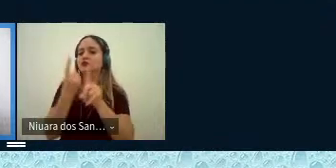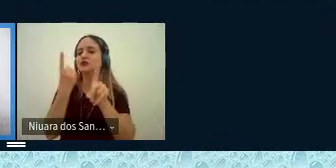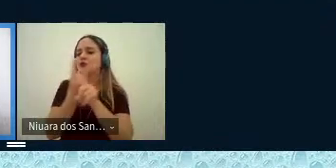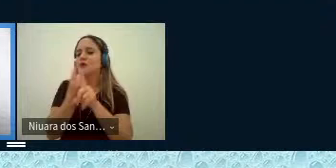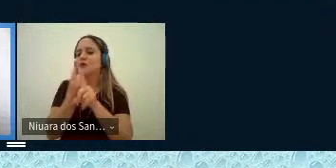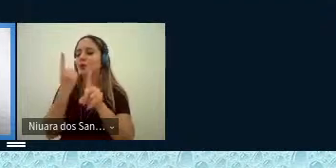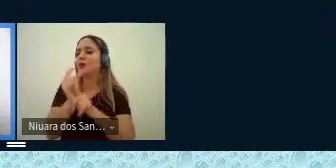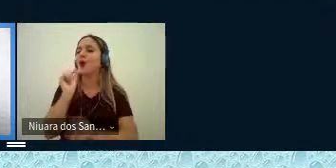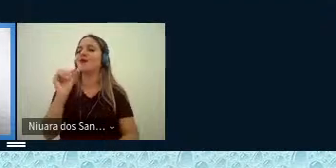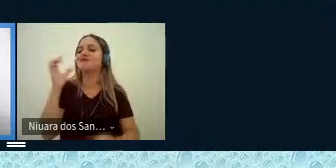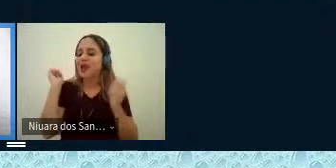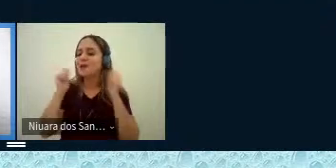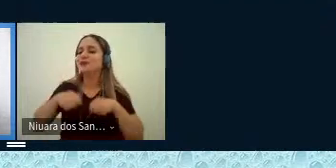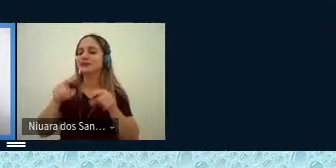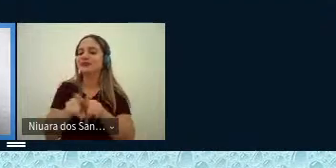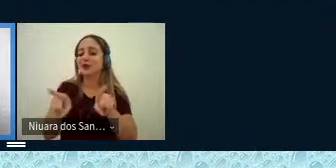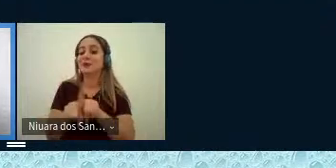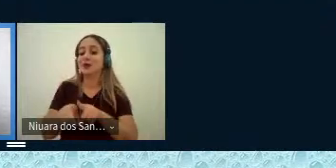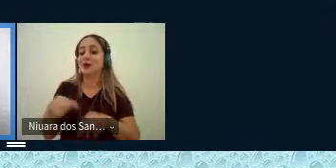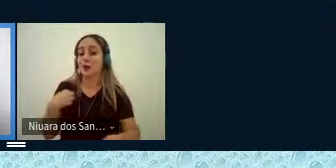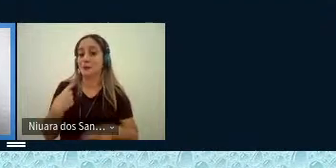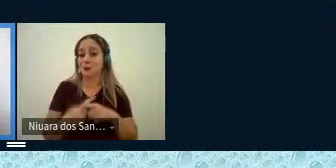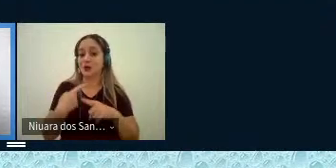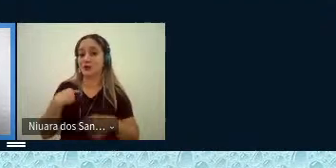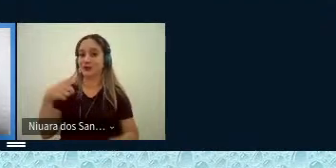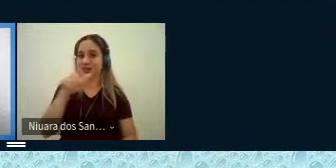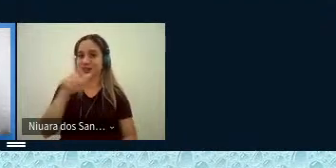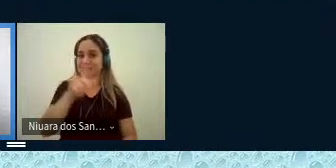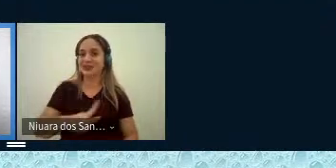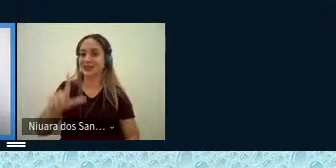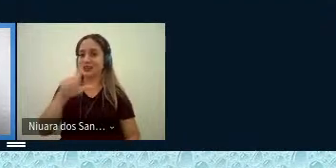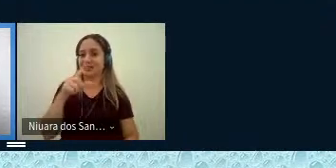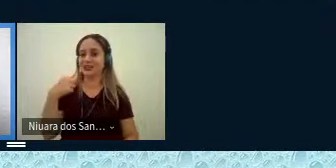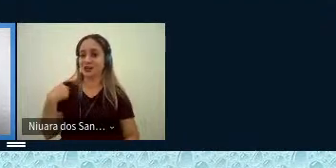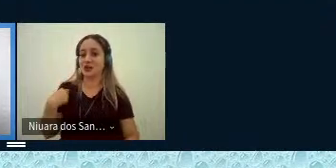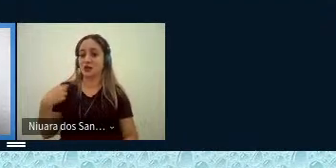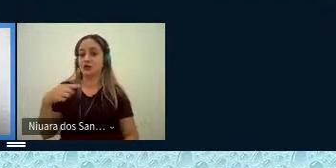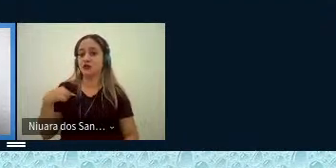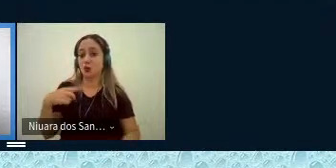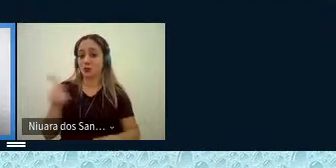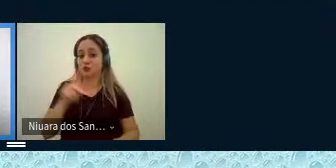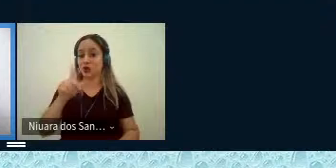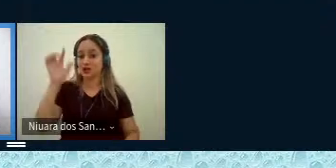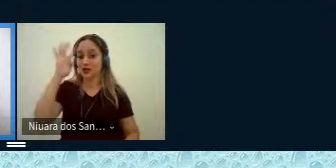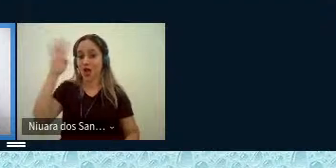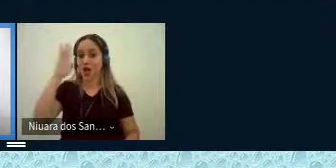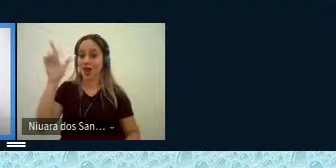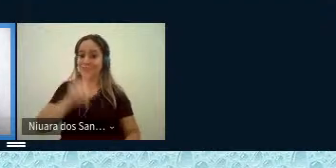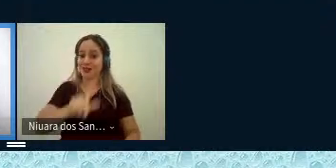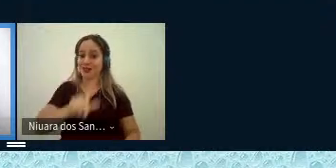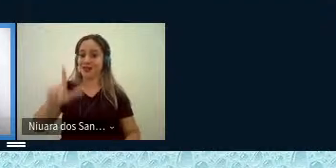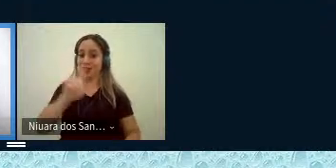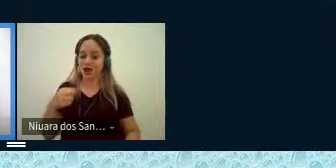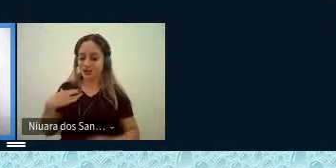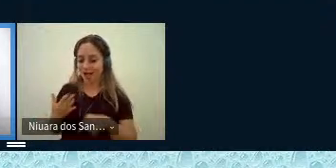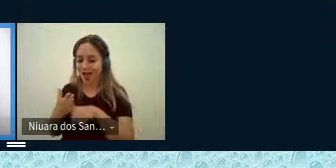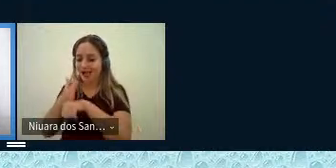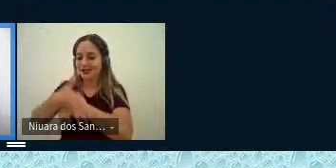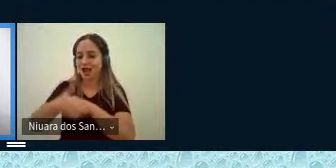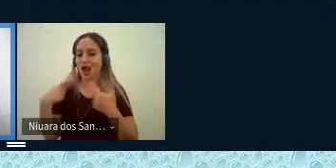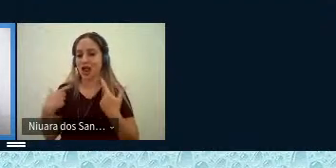que era possível também, porque eu sou da literatura, não é? Eu sou professora de teoria literária e estava enveredando na